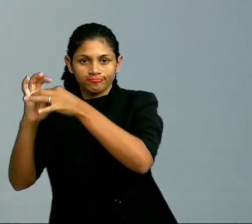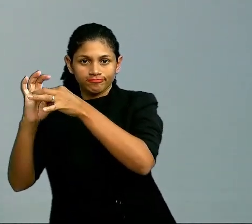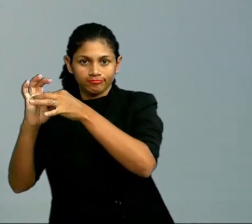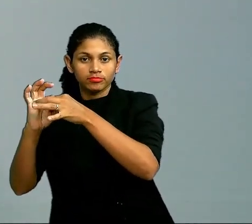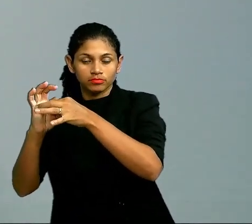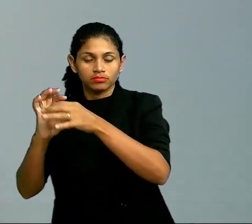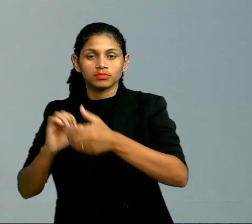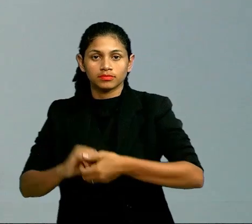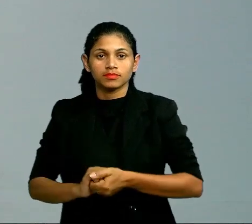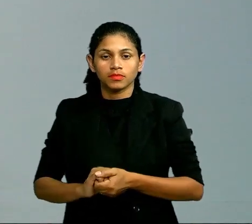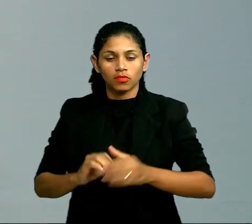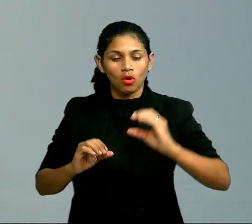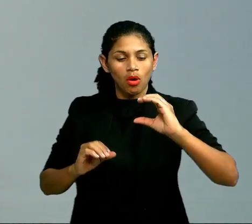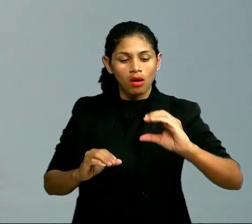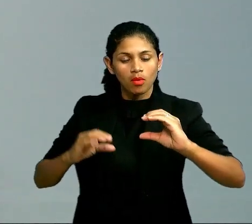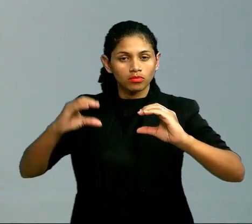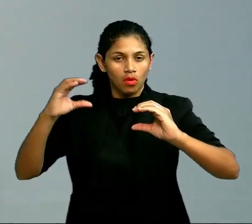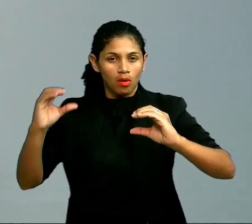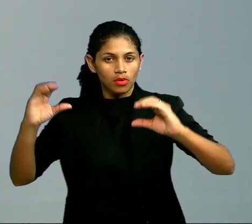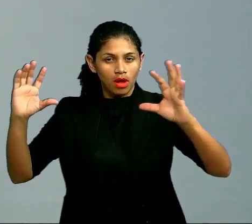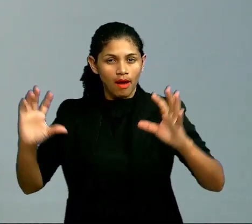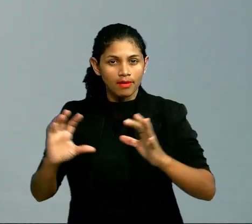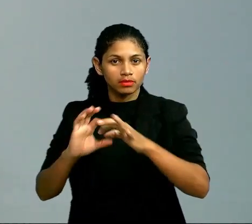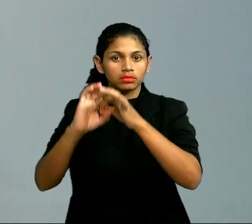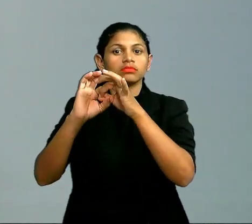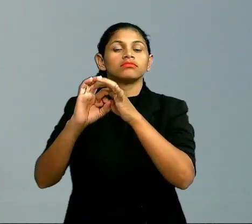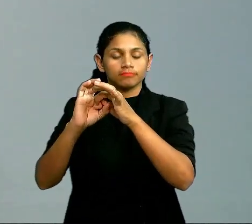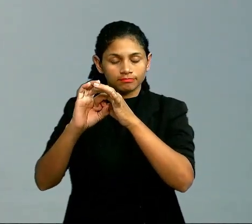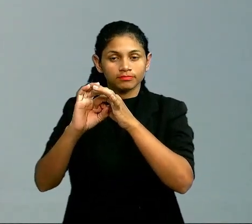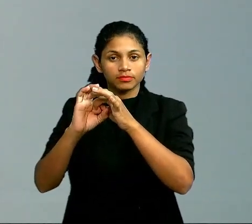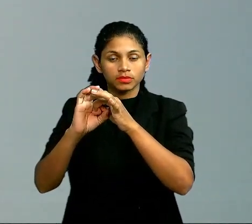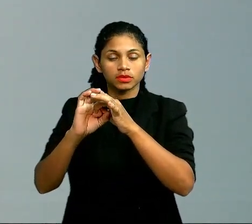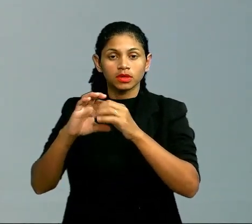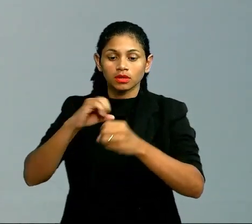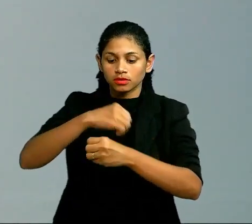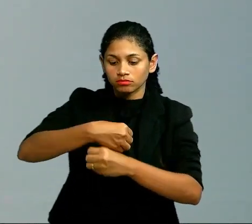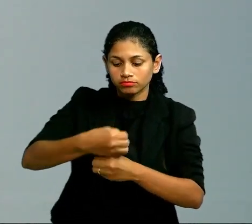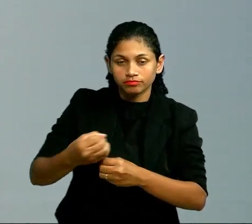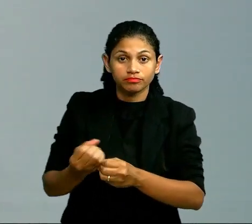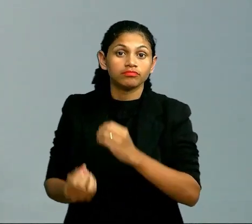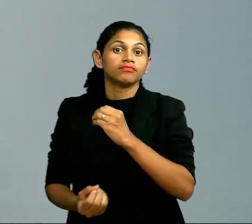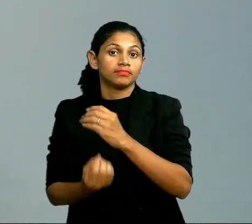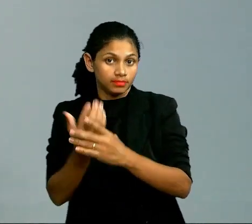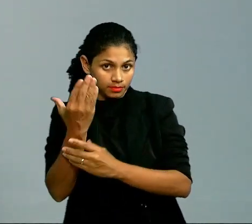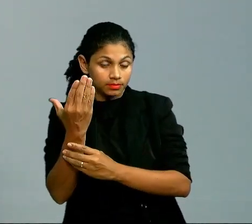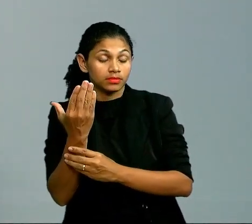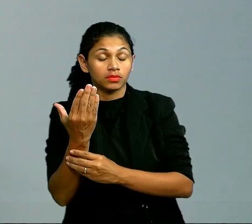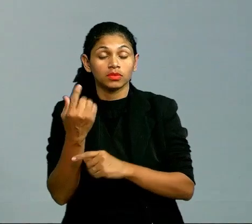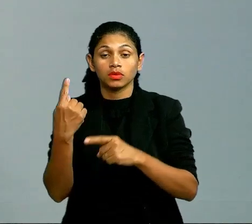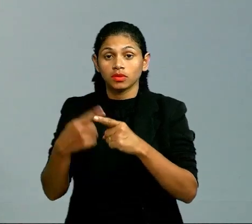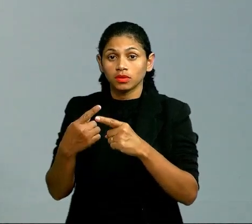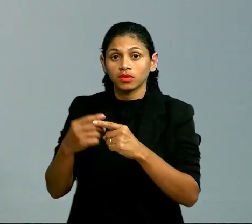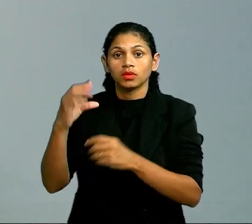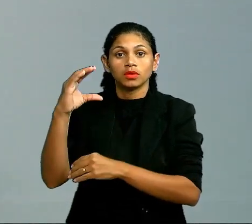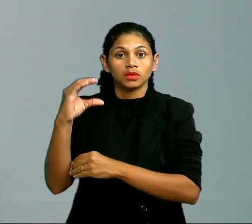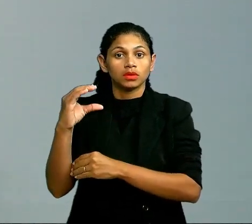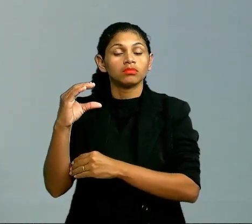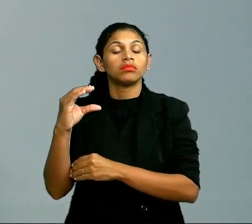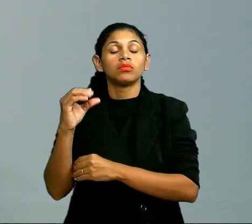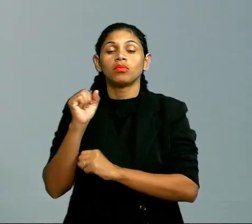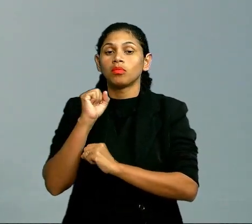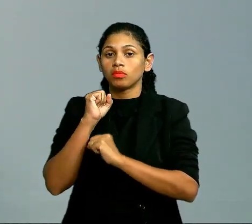aí nós vamos formar uma cadeia carbônica, uma molécula. E isso é possível porque o carbono também pode ser classificado de quatro